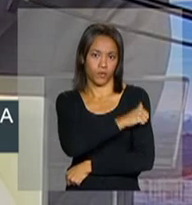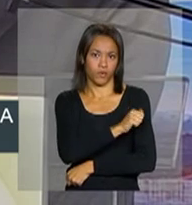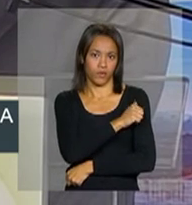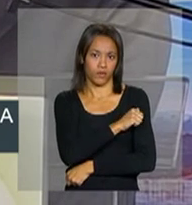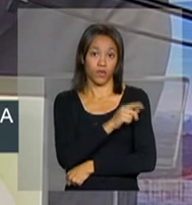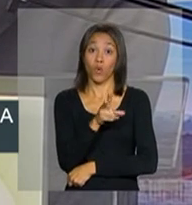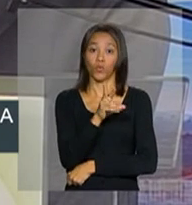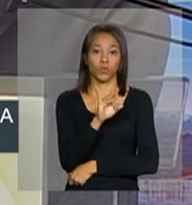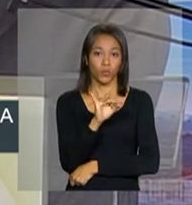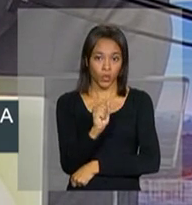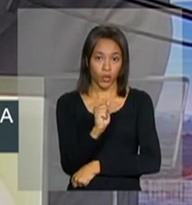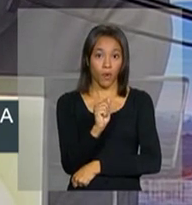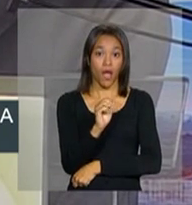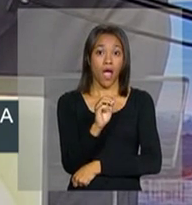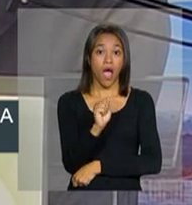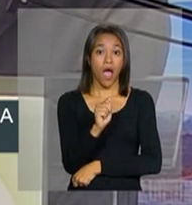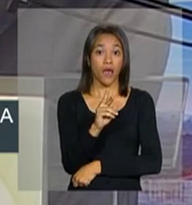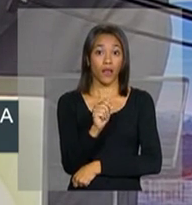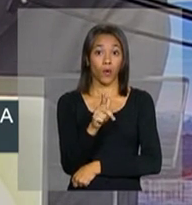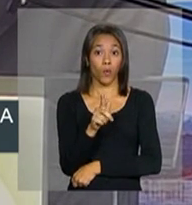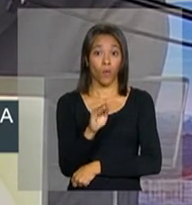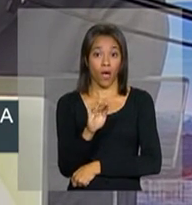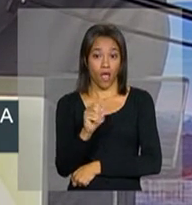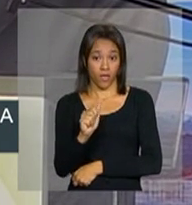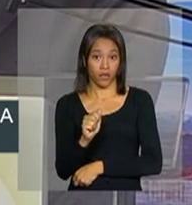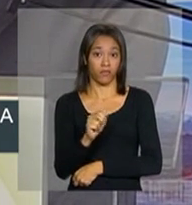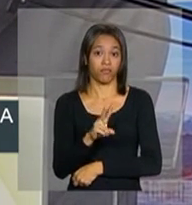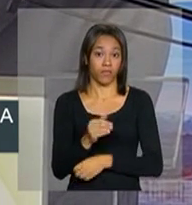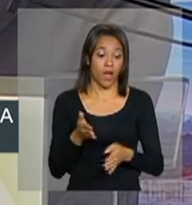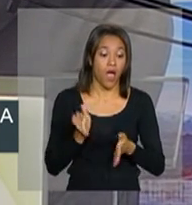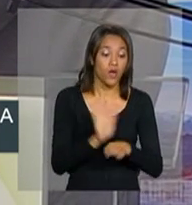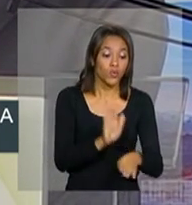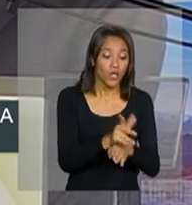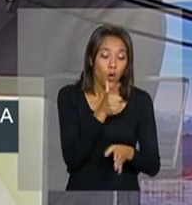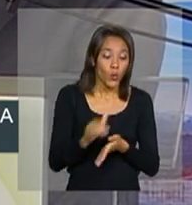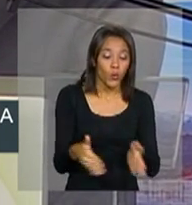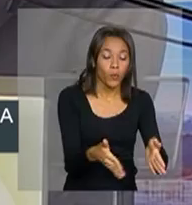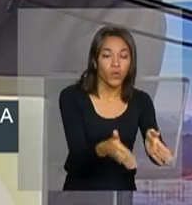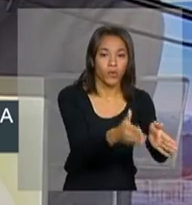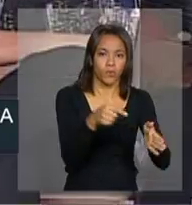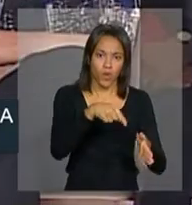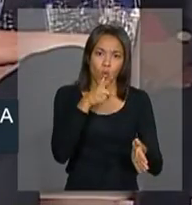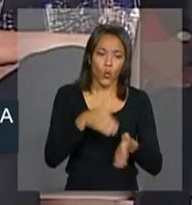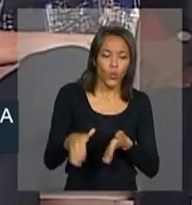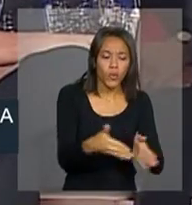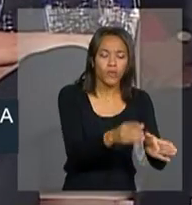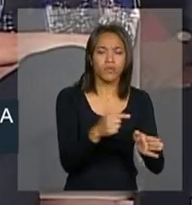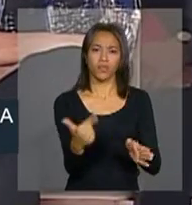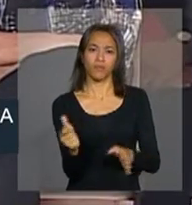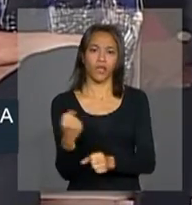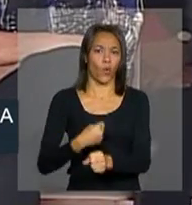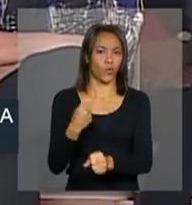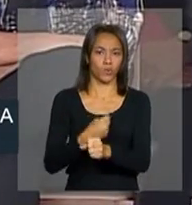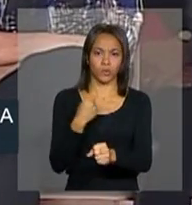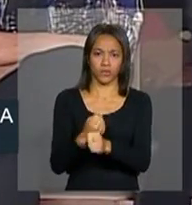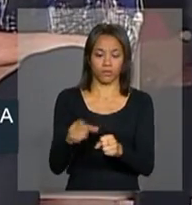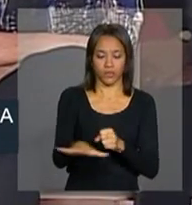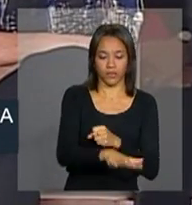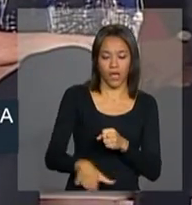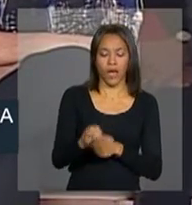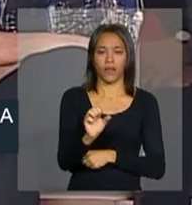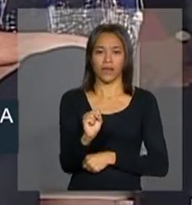Araguaia. Servirá para regularizar o curso do Rio. O Rio Araguaia, sem a construção de Santo Isabel,